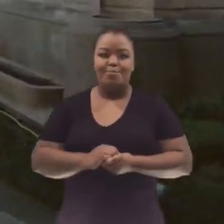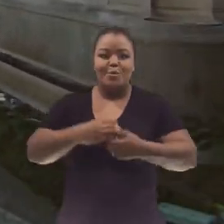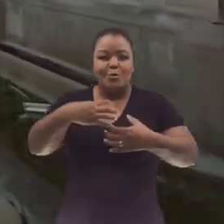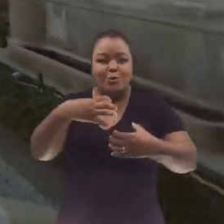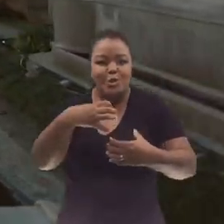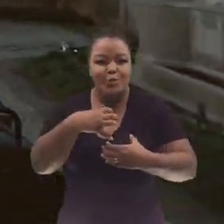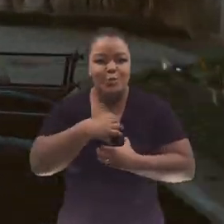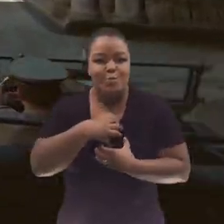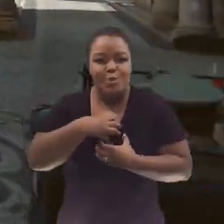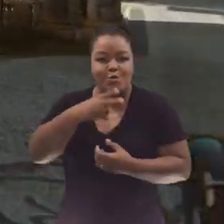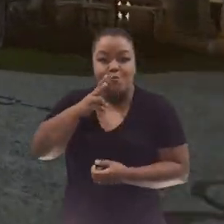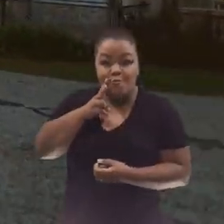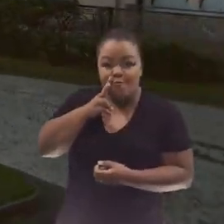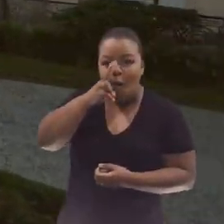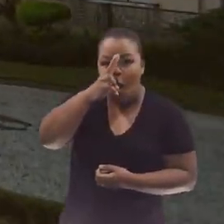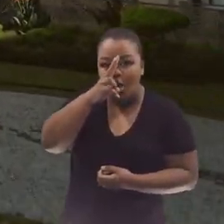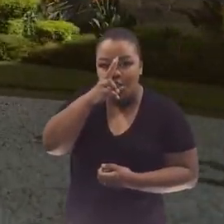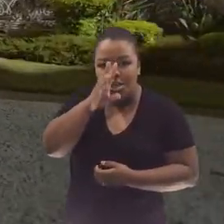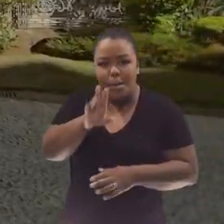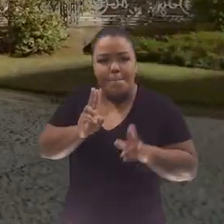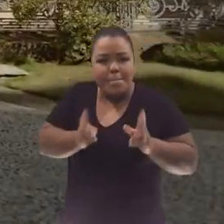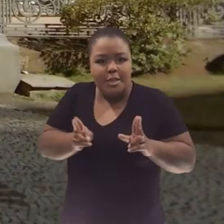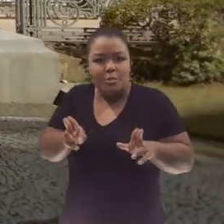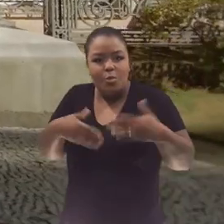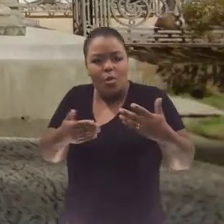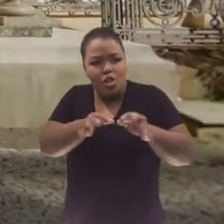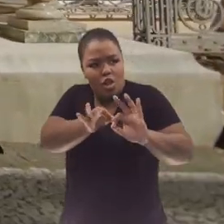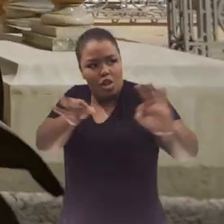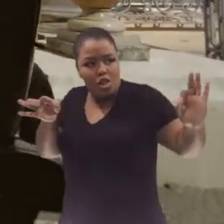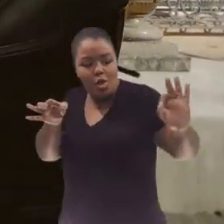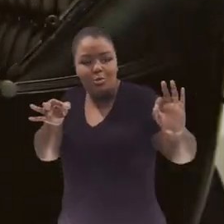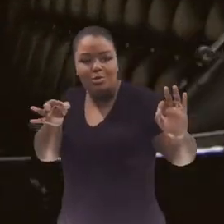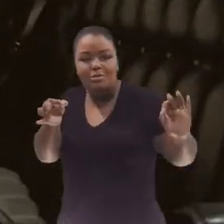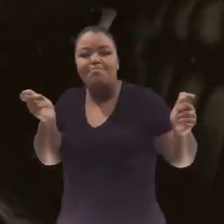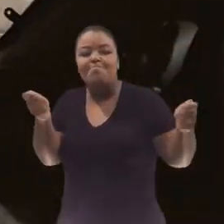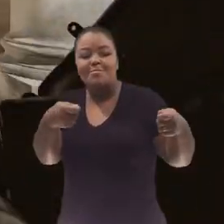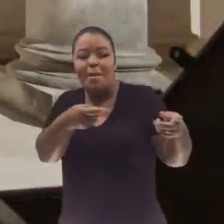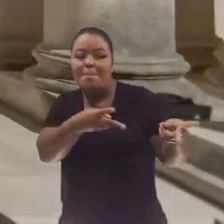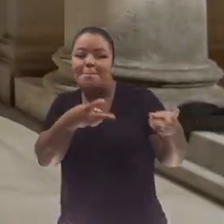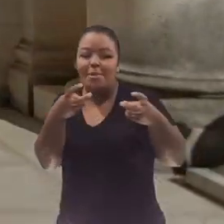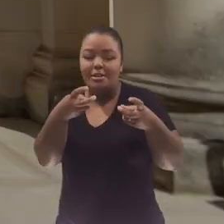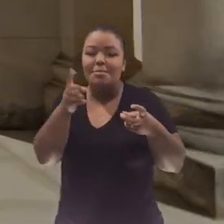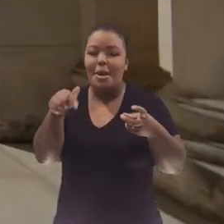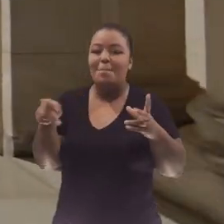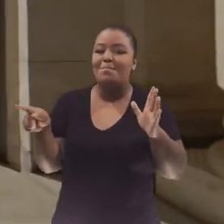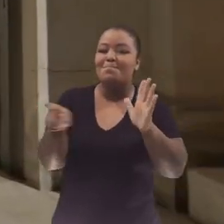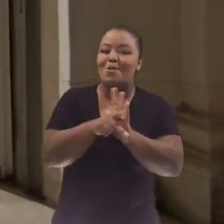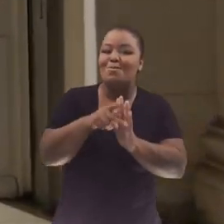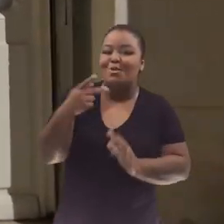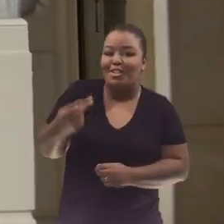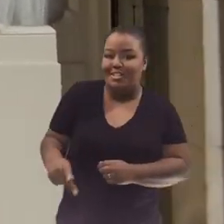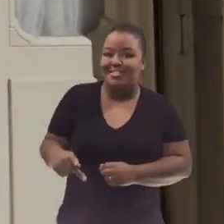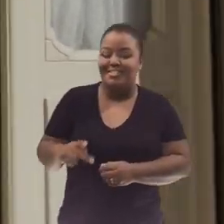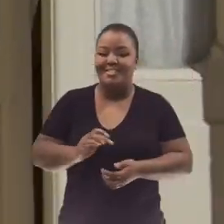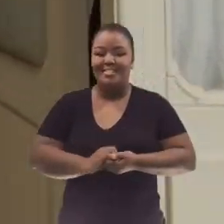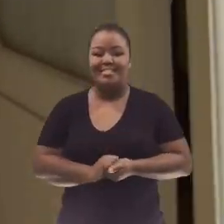E um sentimento tão forte que até quando estamos longe dá pra saber que é daqui.